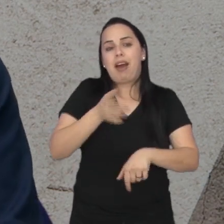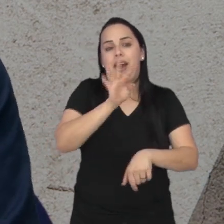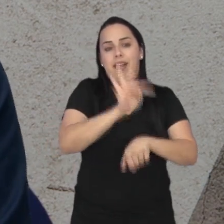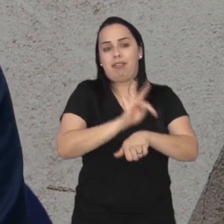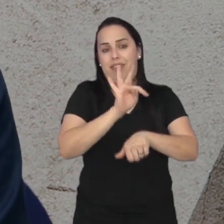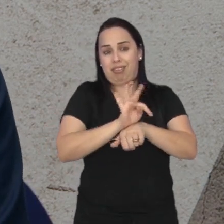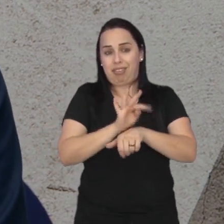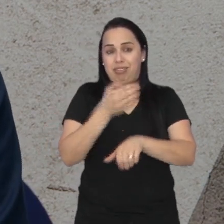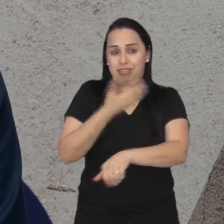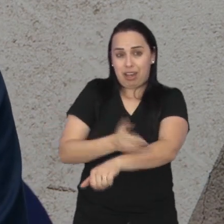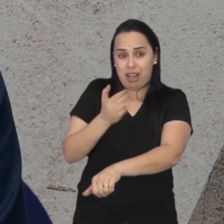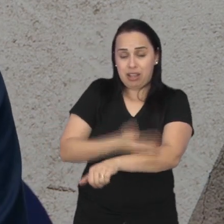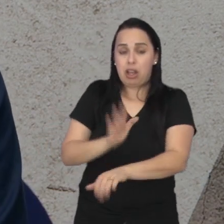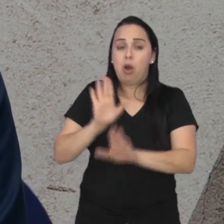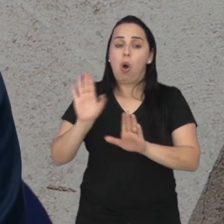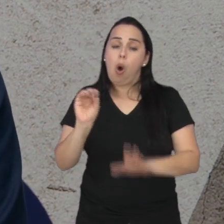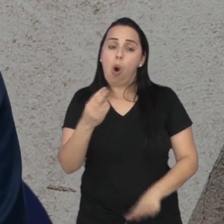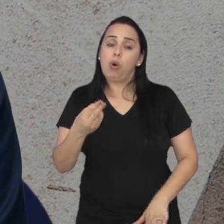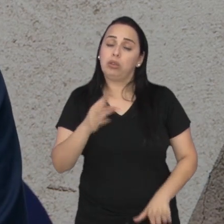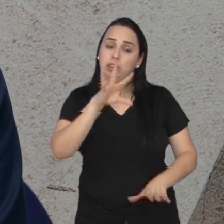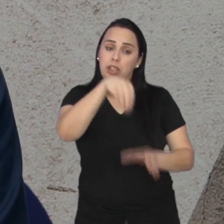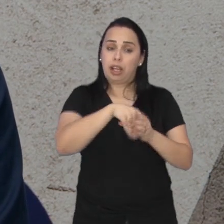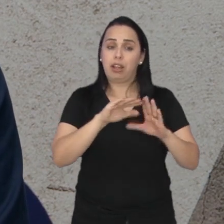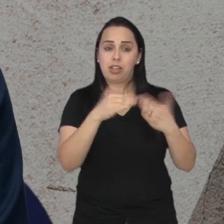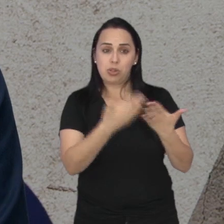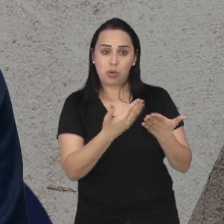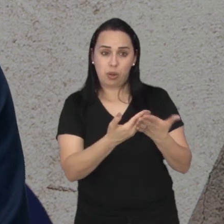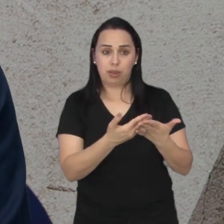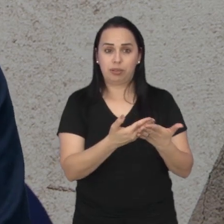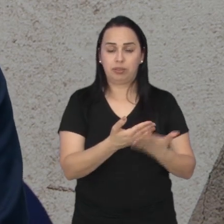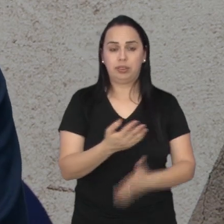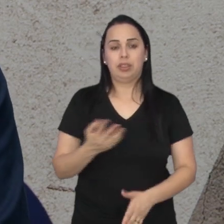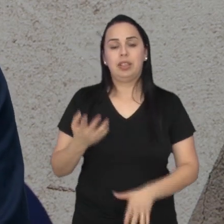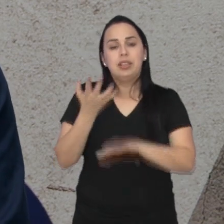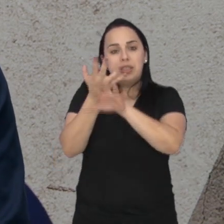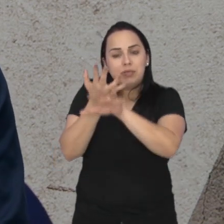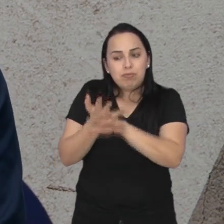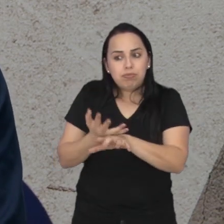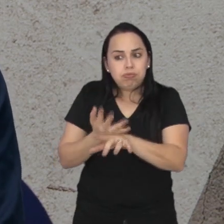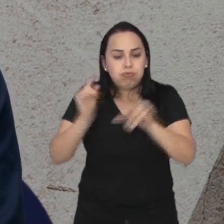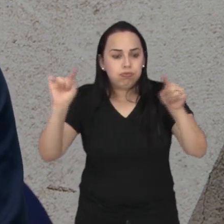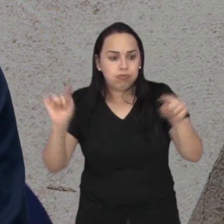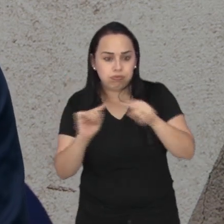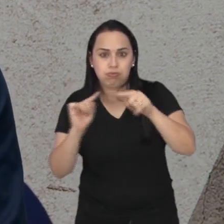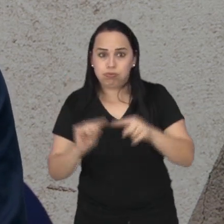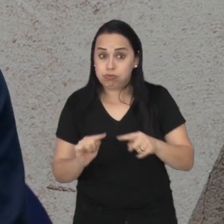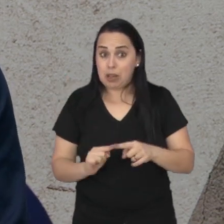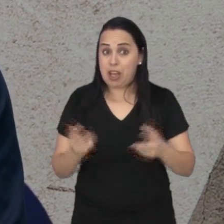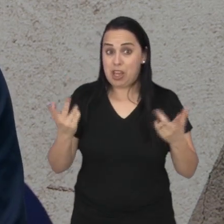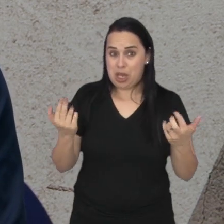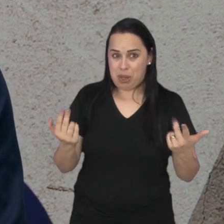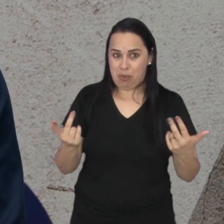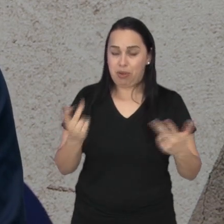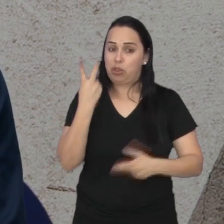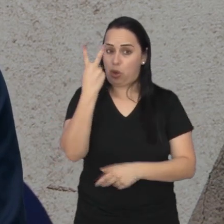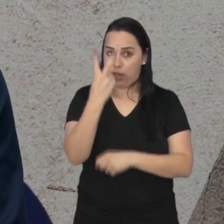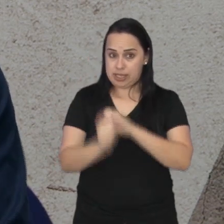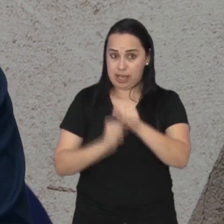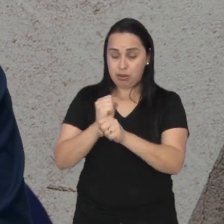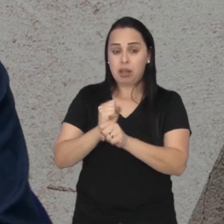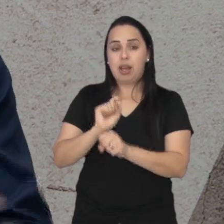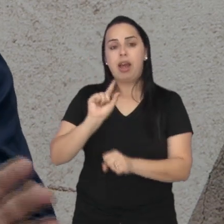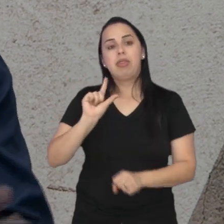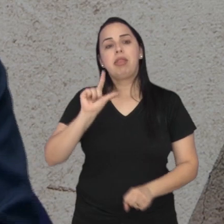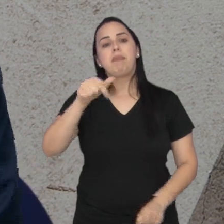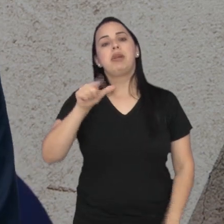pode utilizar dentro da educação física escolar. Então, você faz um núcleo comum ali de disciplinas que são em comum para as duas formações, por dois